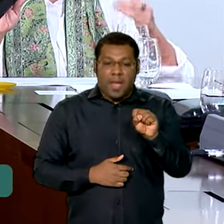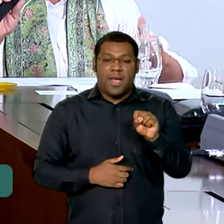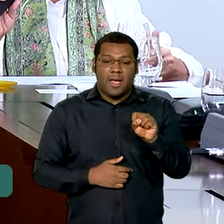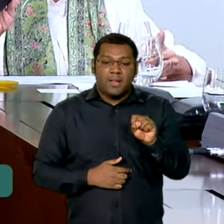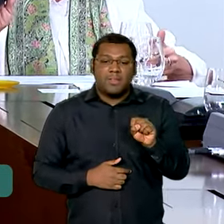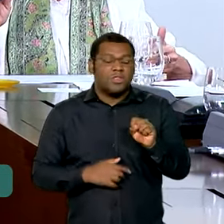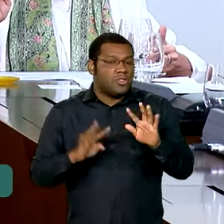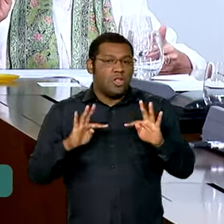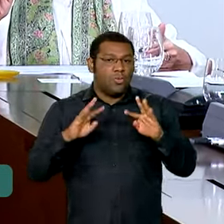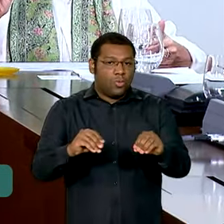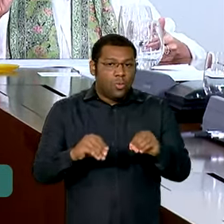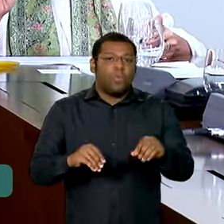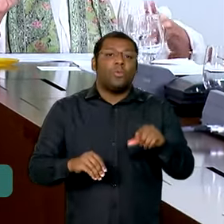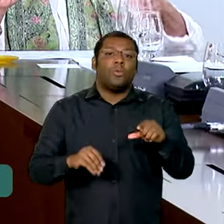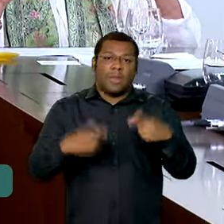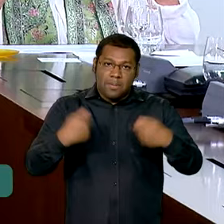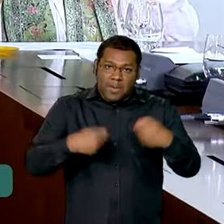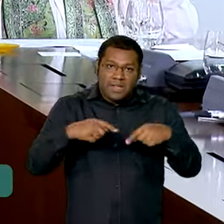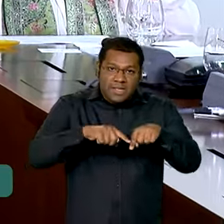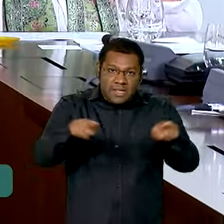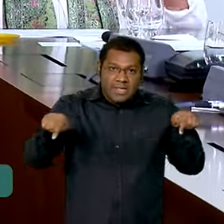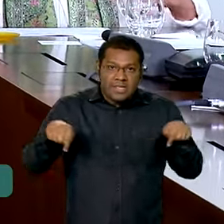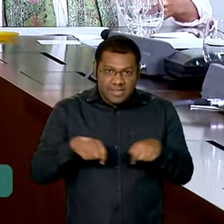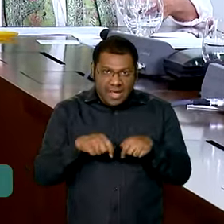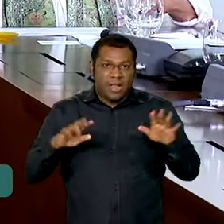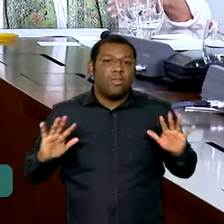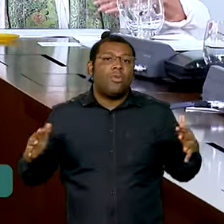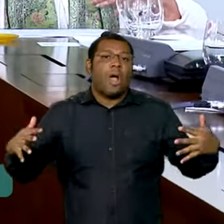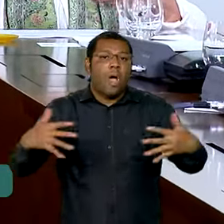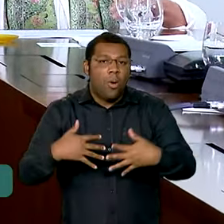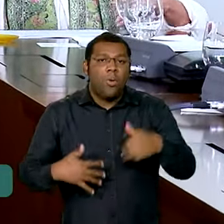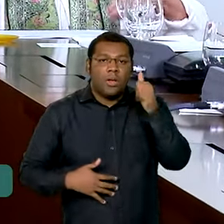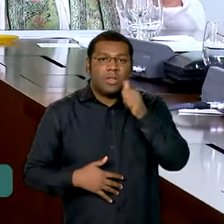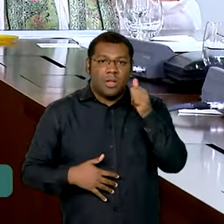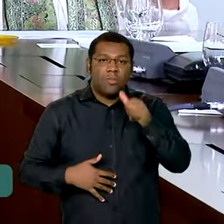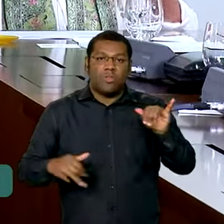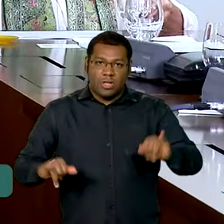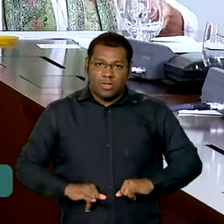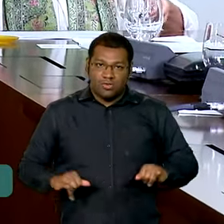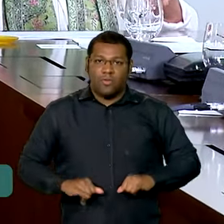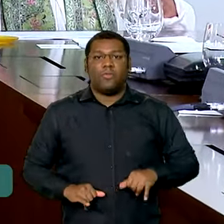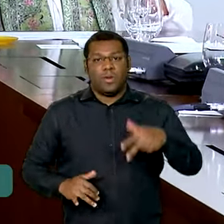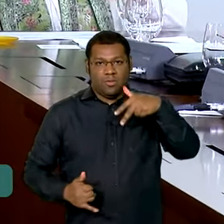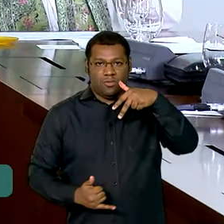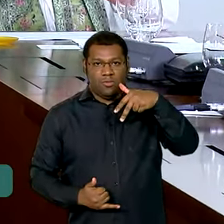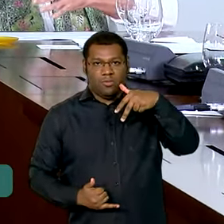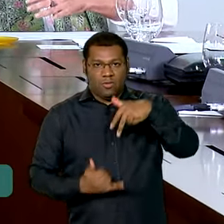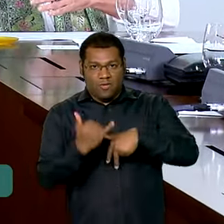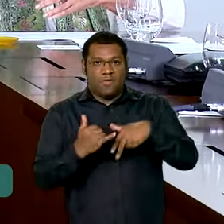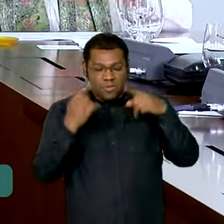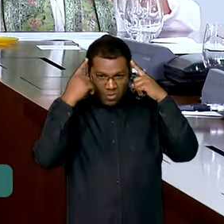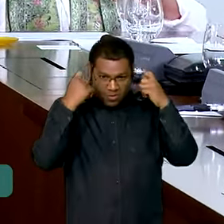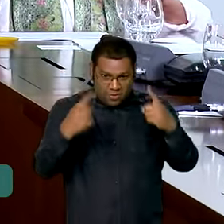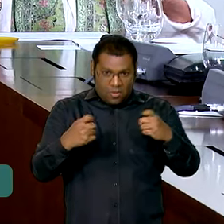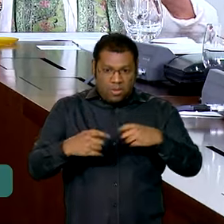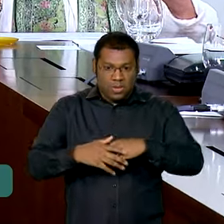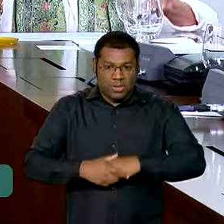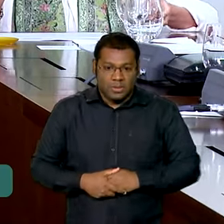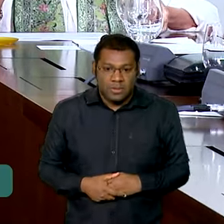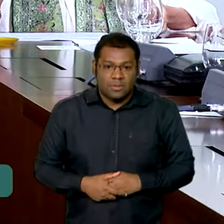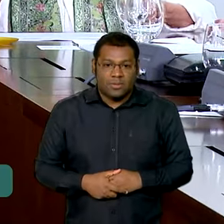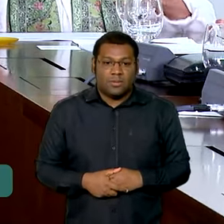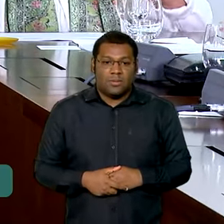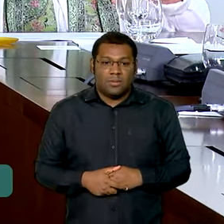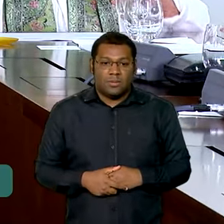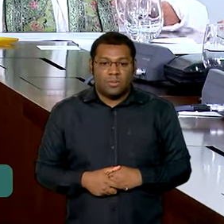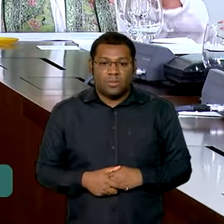família, tenha sala de acolhimento. Para que em todas as policlínicas tenha o acolhimento. Todos aqueles equipamentos